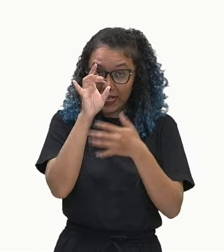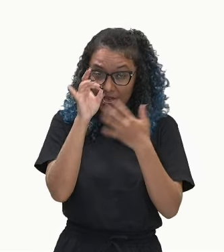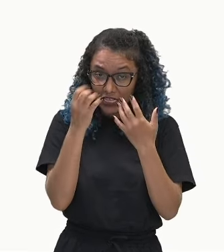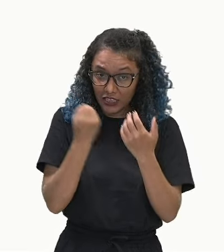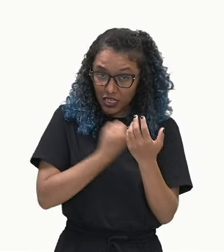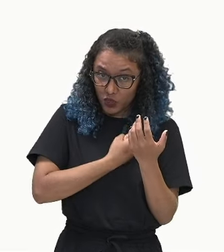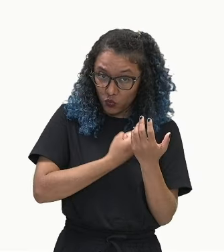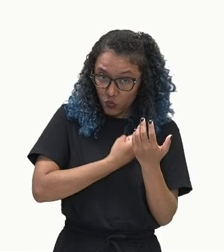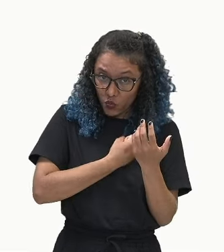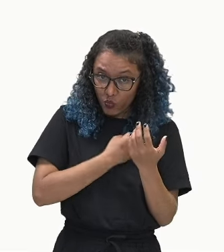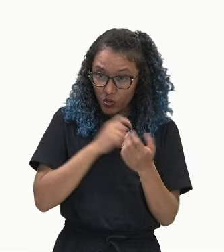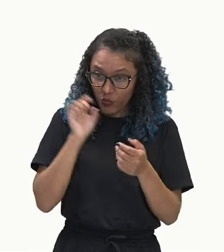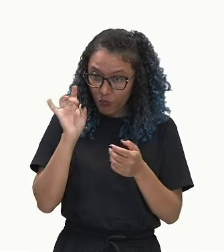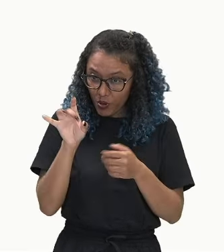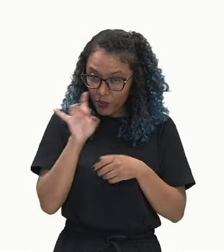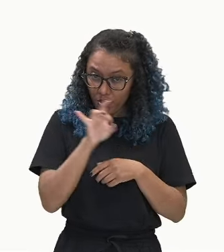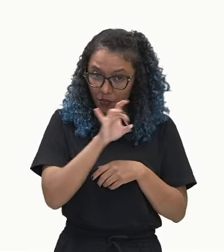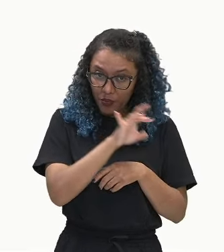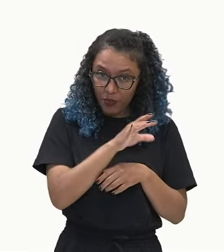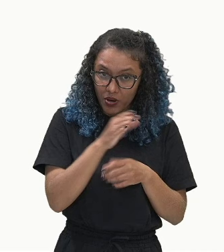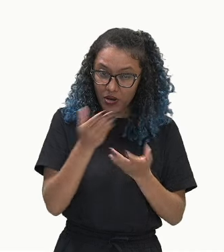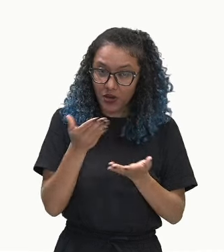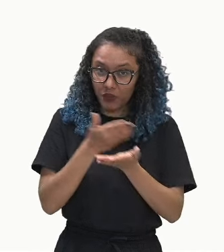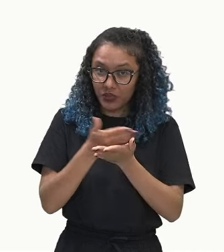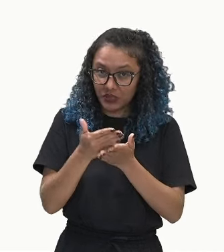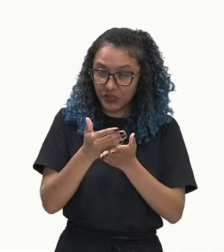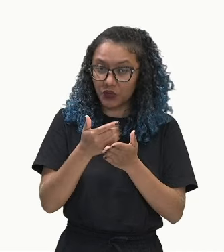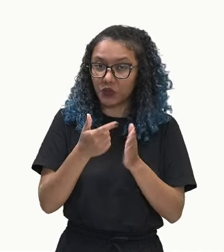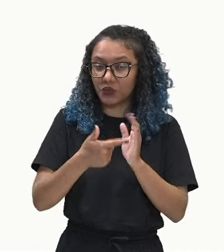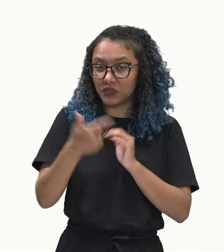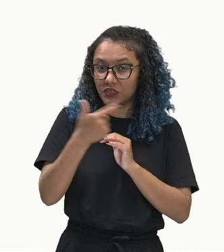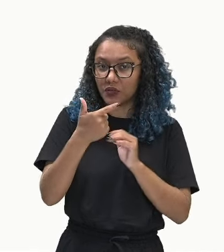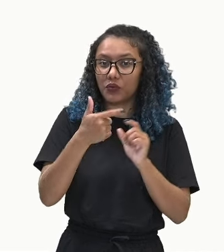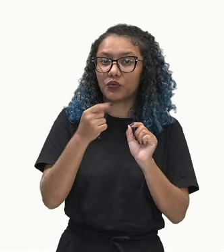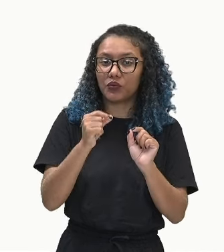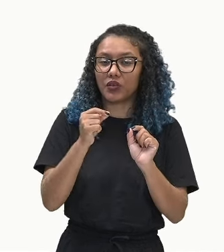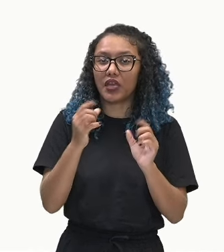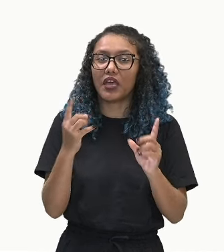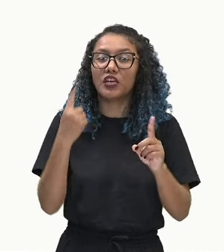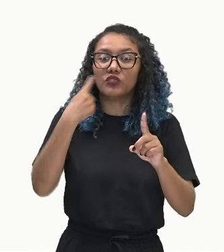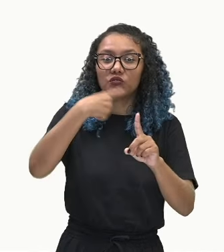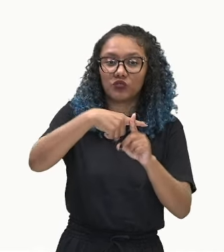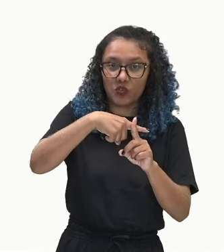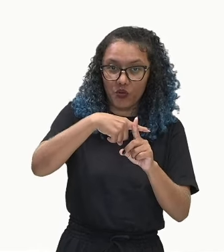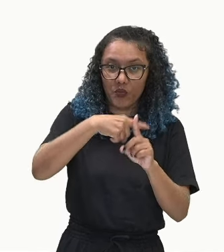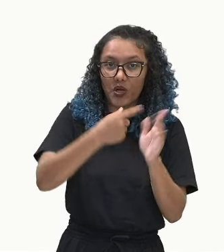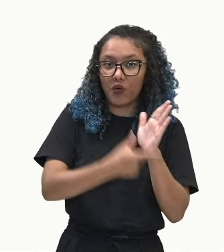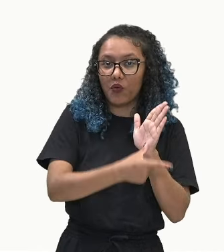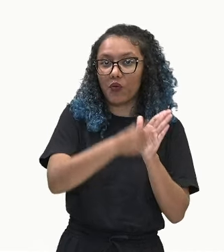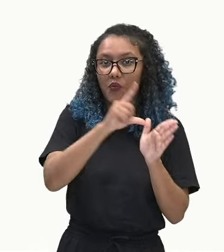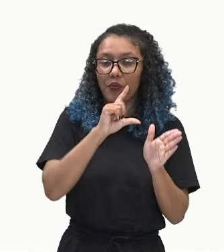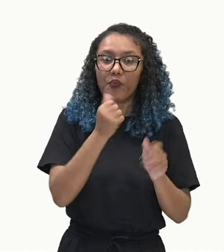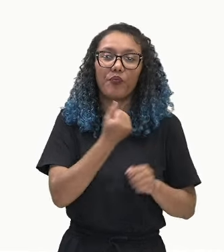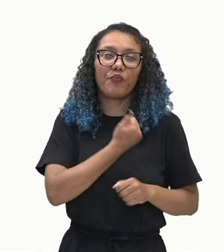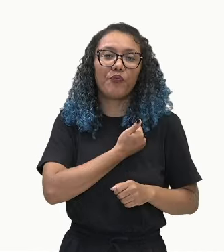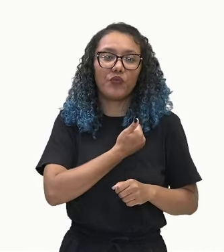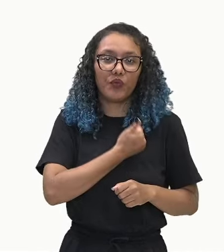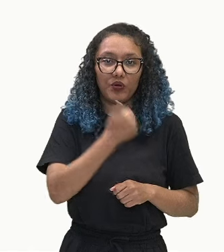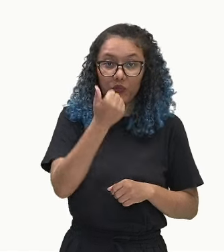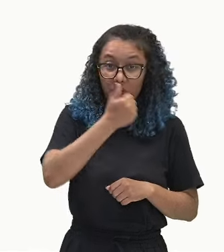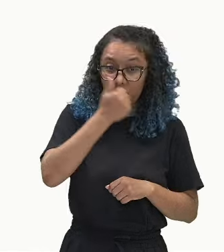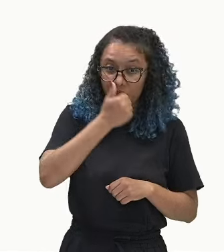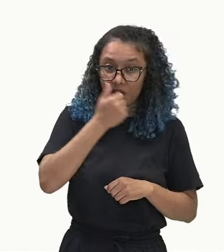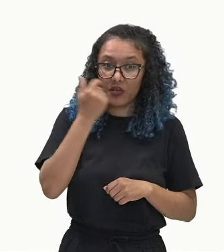do segundo, é a soma do anterior com uma constante. Ou seja, esse segundo termo aqui,